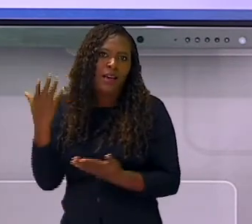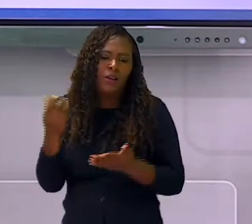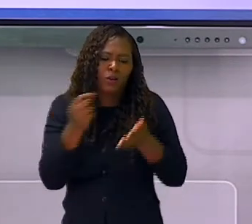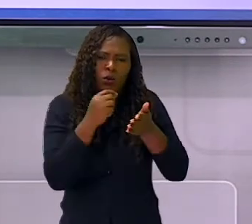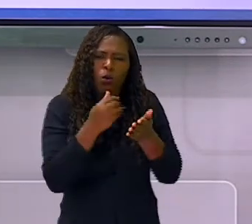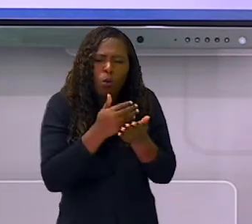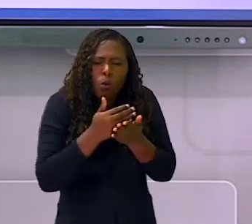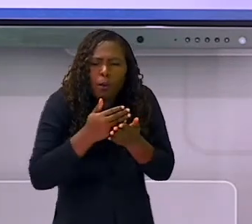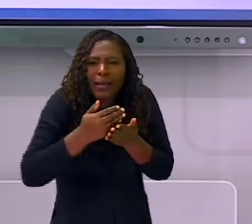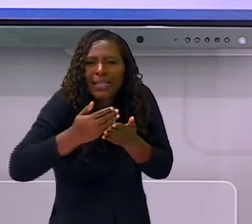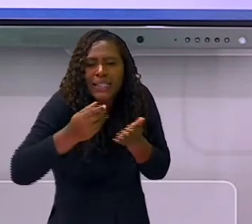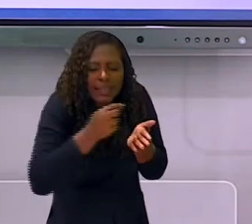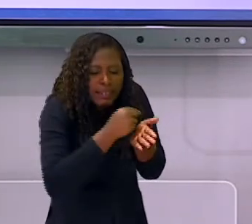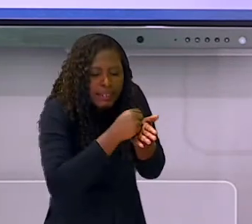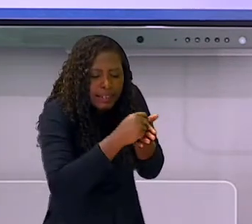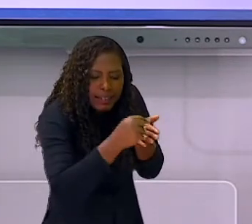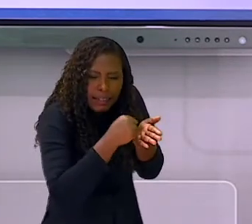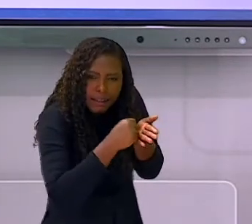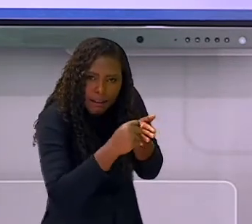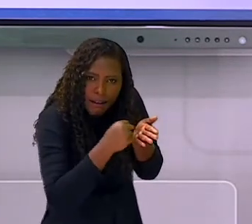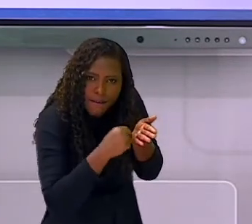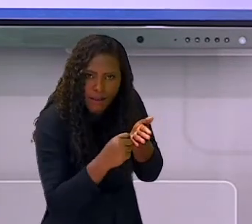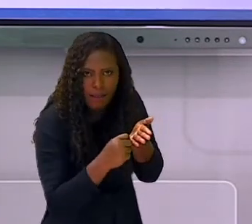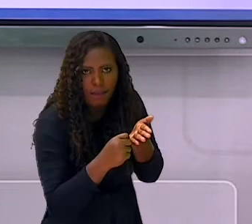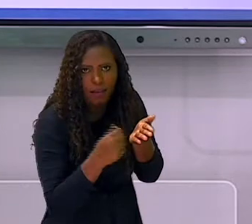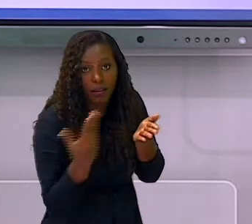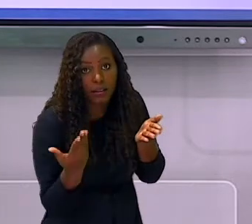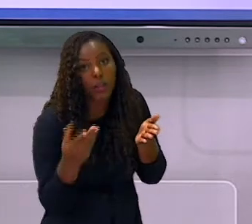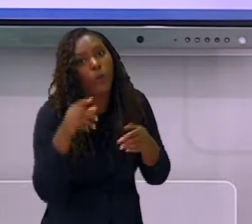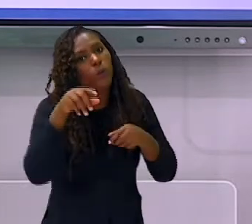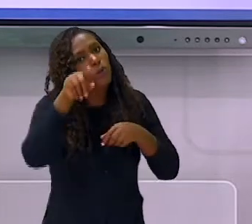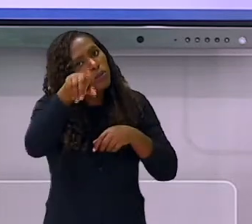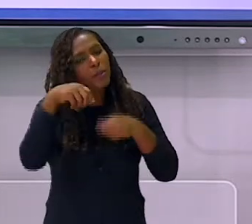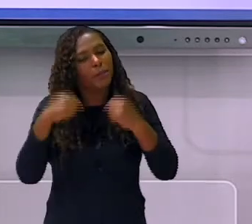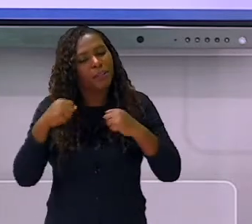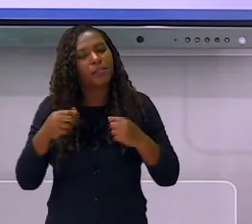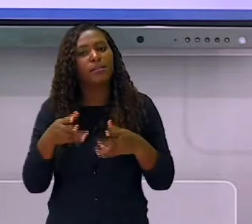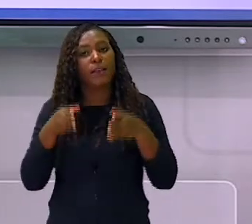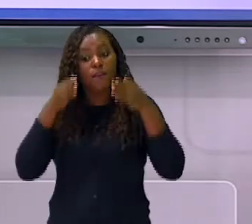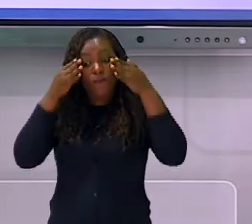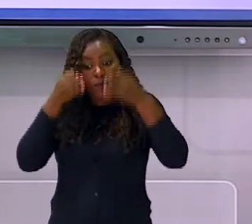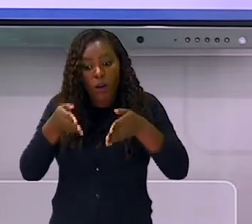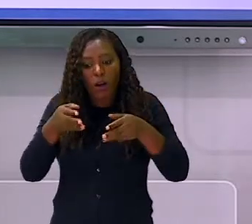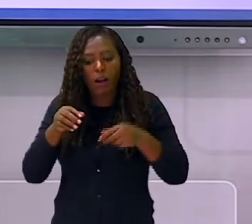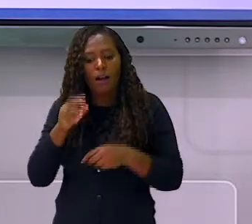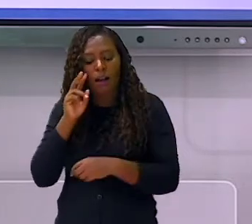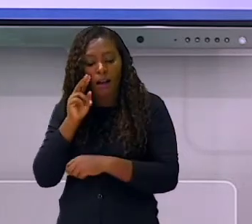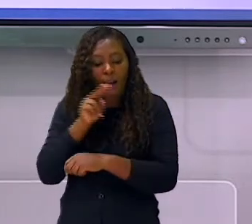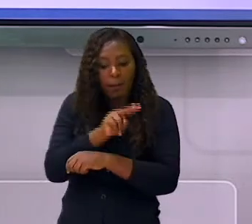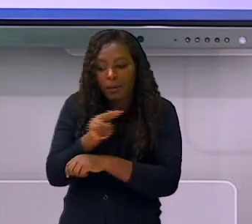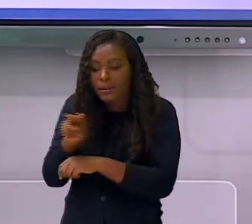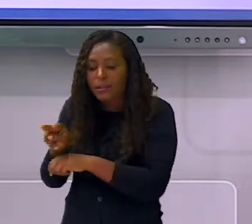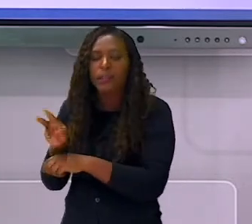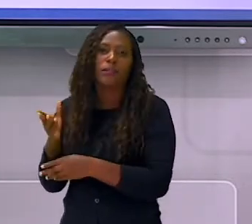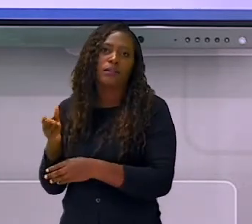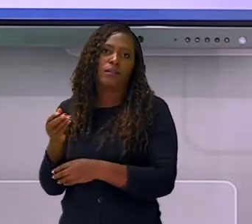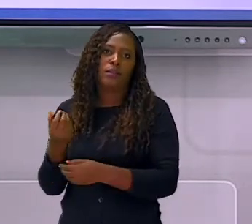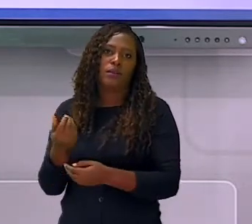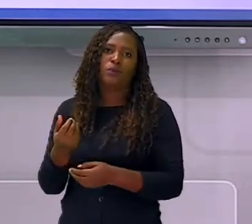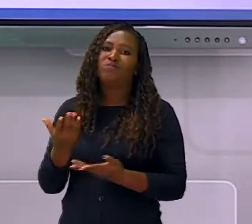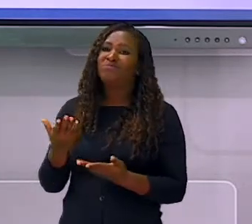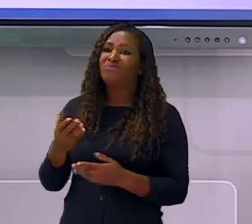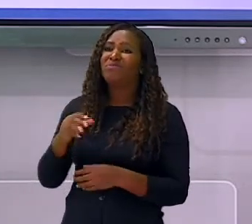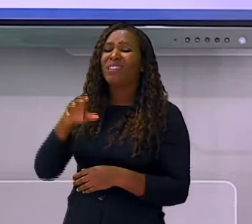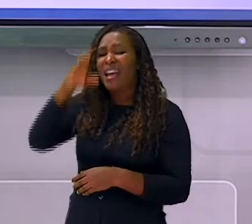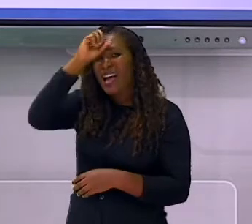vai começar a transferir para a escrita. Aprender como lidar com a dislexia requer muita paciência e